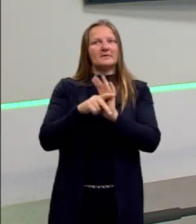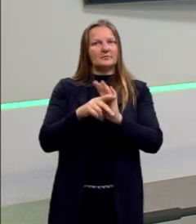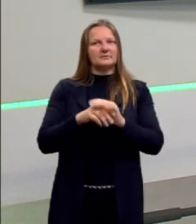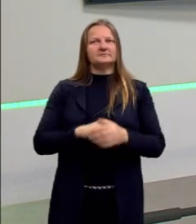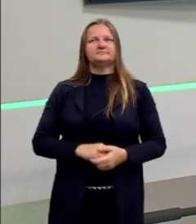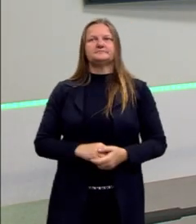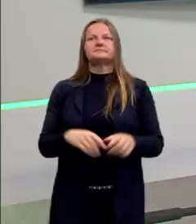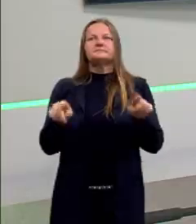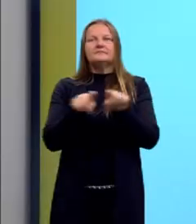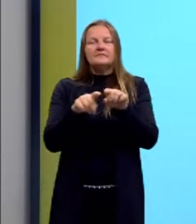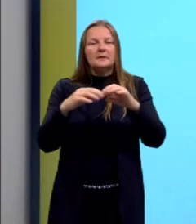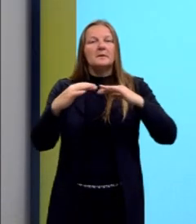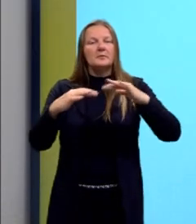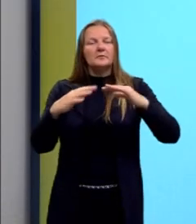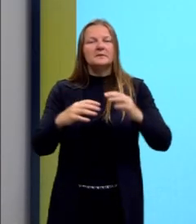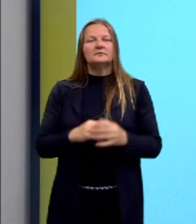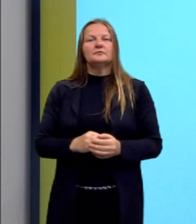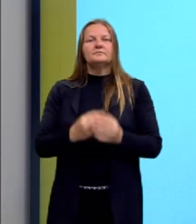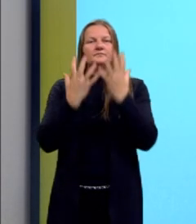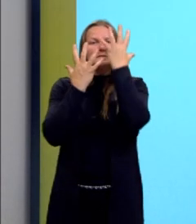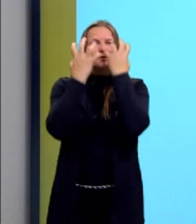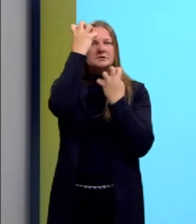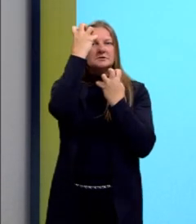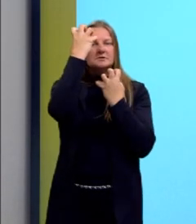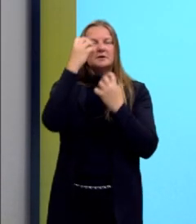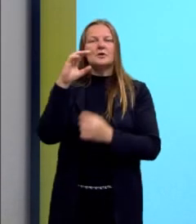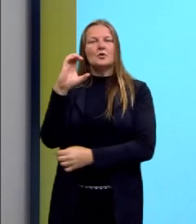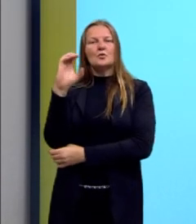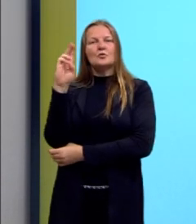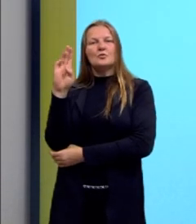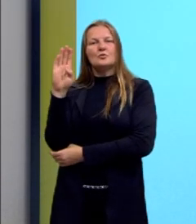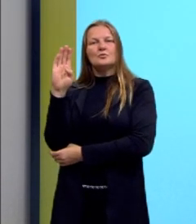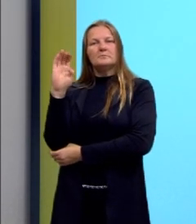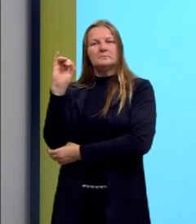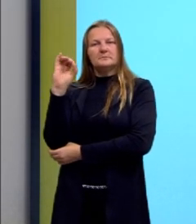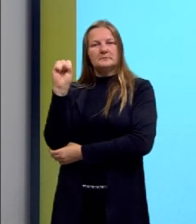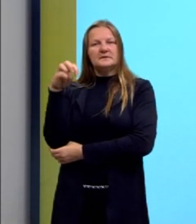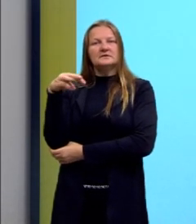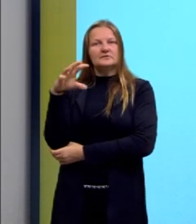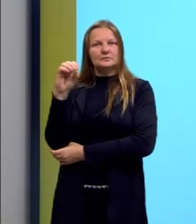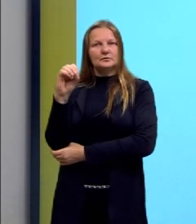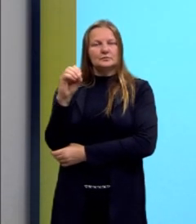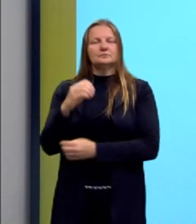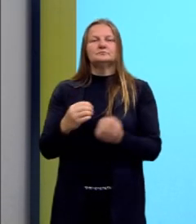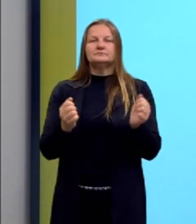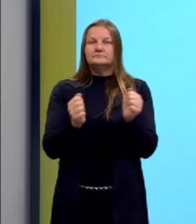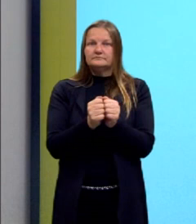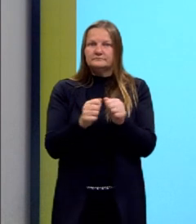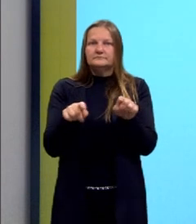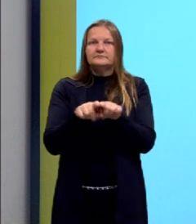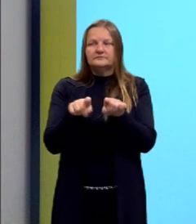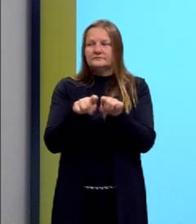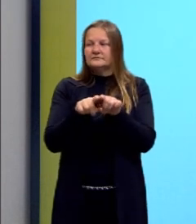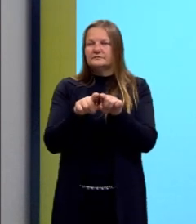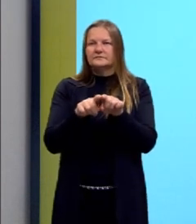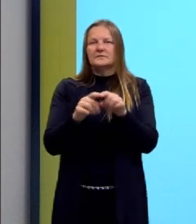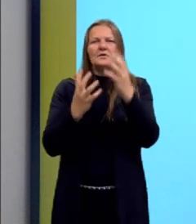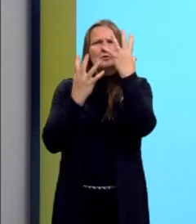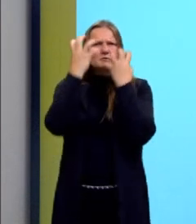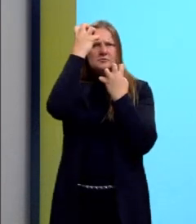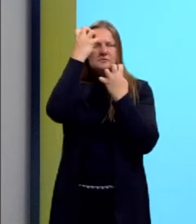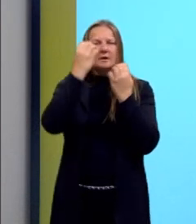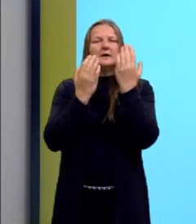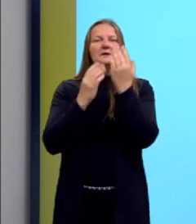Outro movimento muito importante foi o cubismo. Quem protagoniza ali junto com o Braque é o Pablo